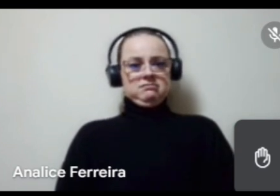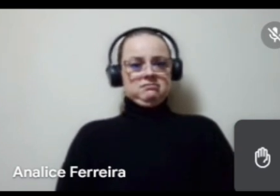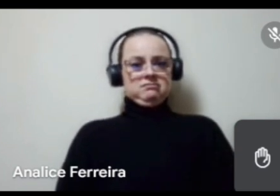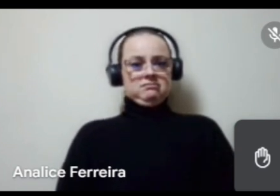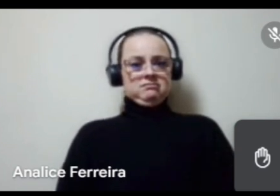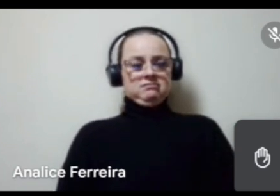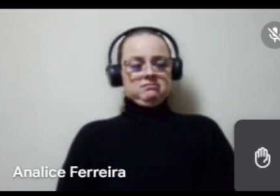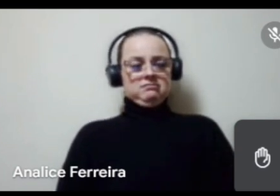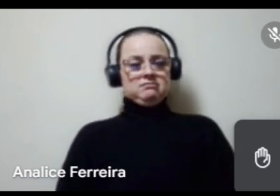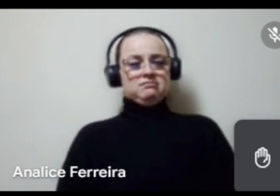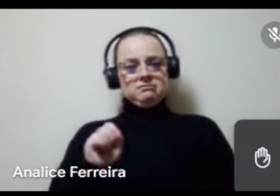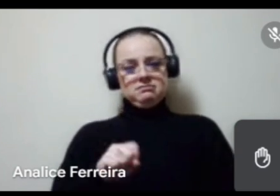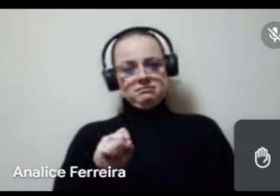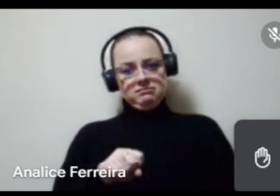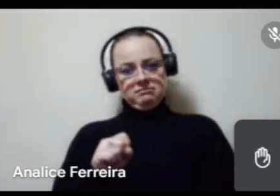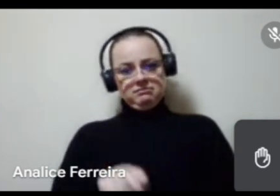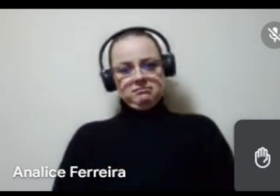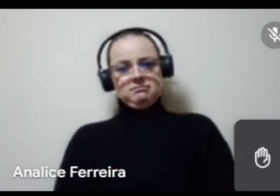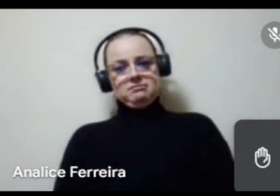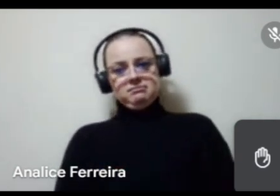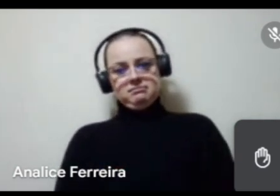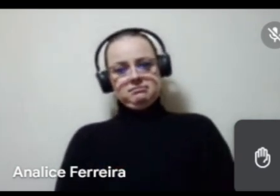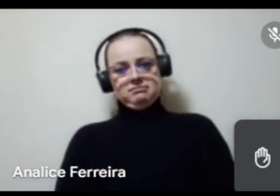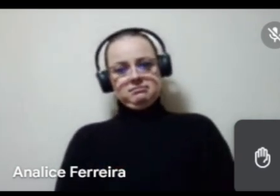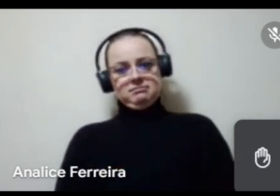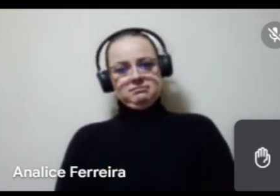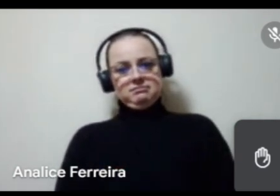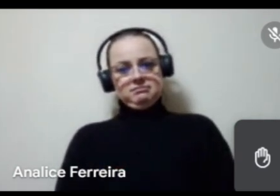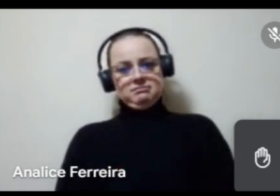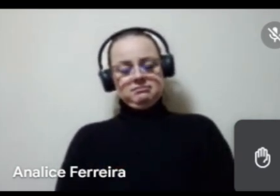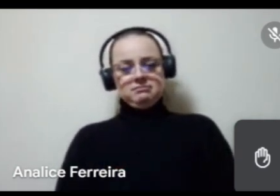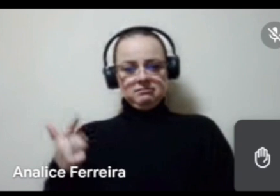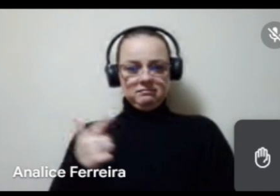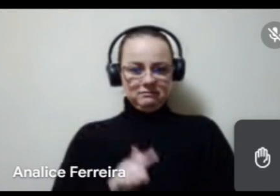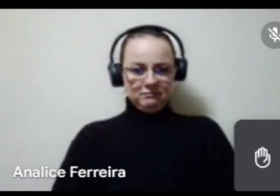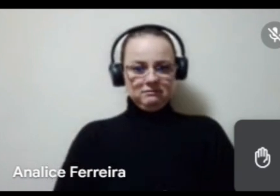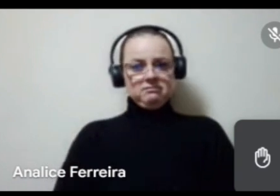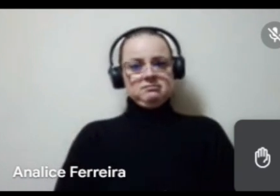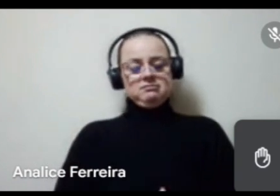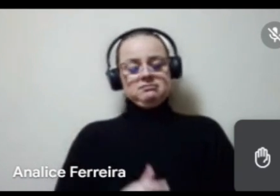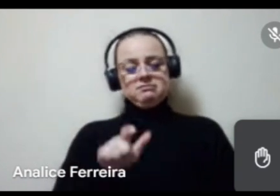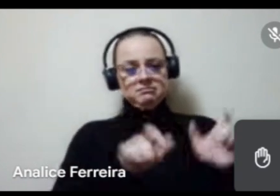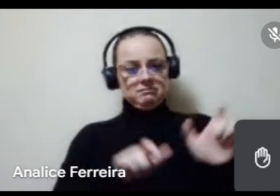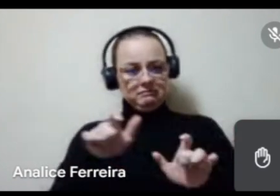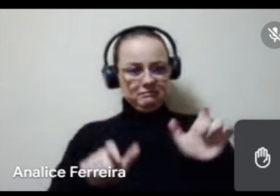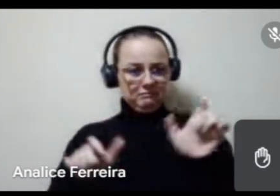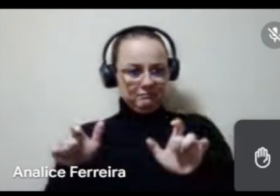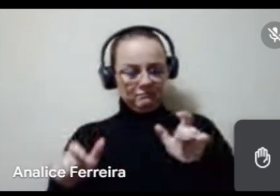Sim, é, boa noite, mais uma vez, a todas as pessoas, né, é